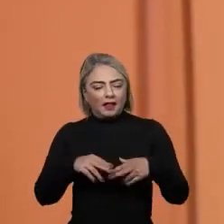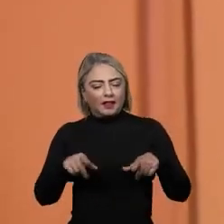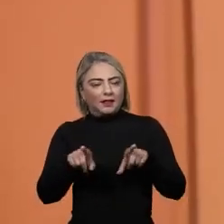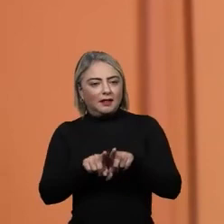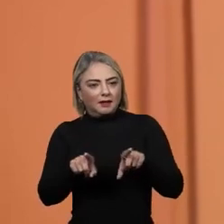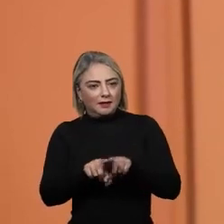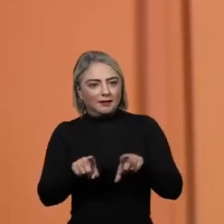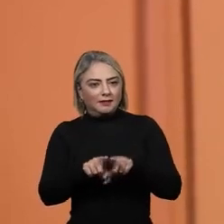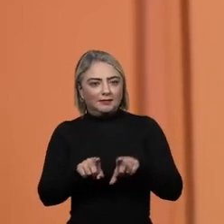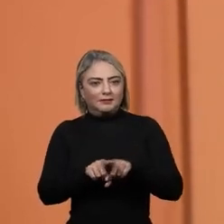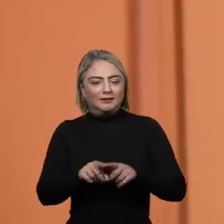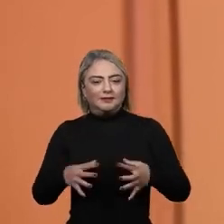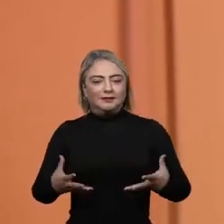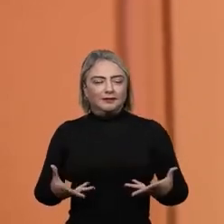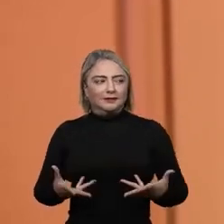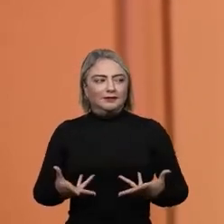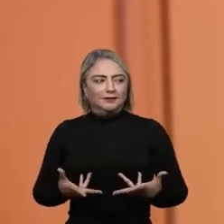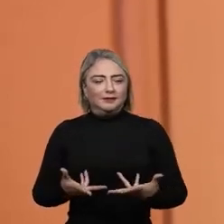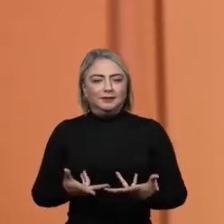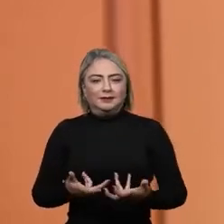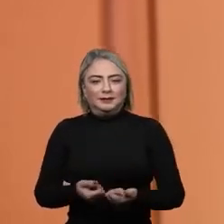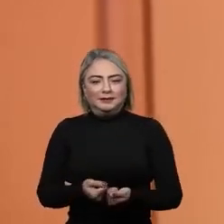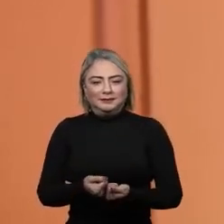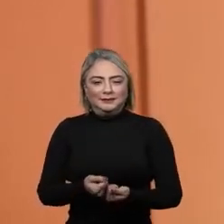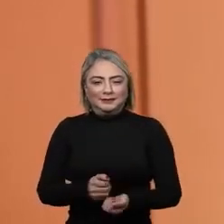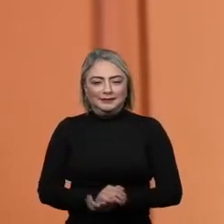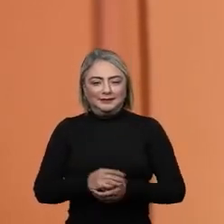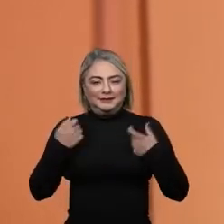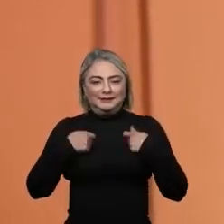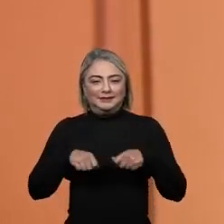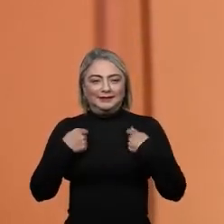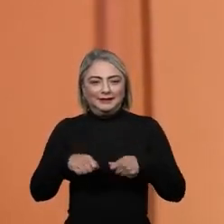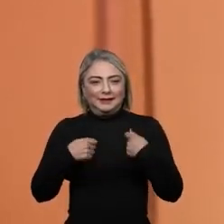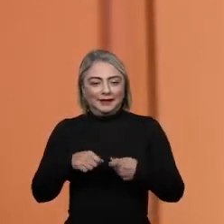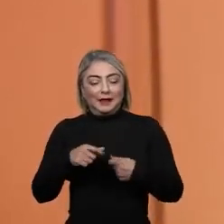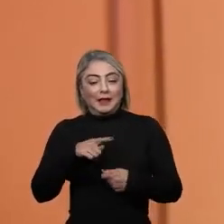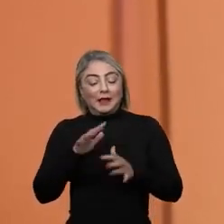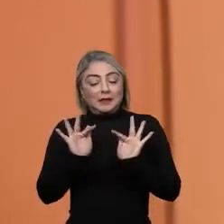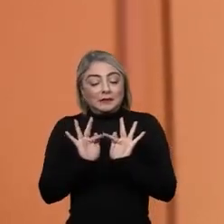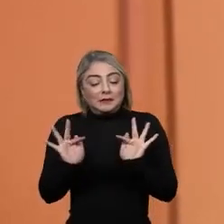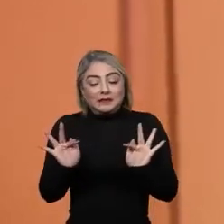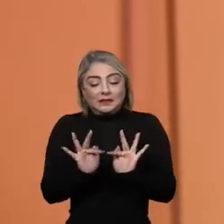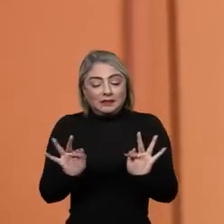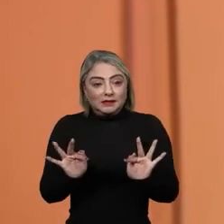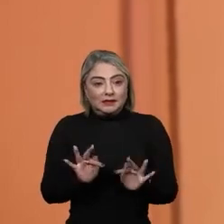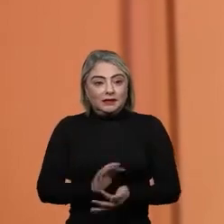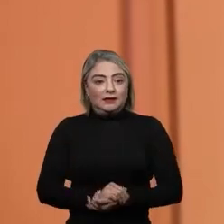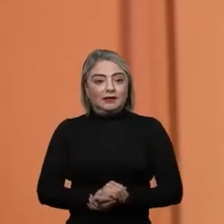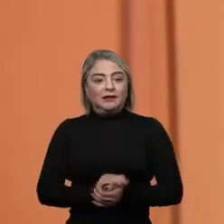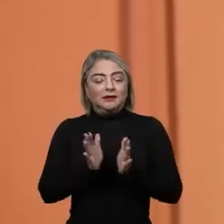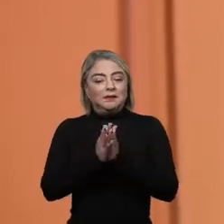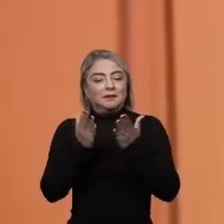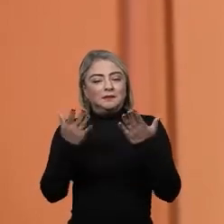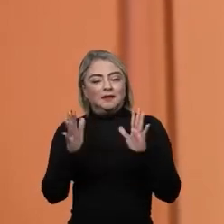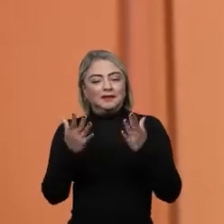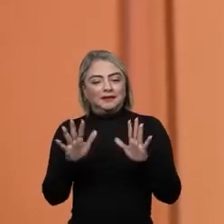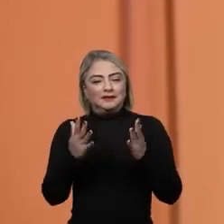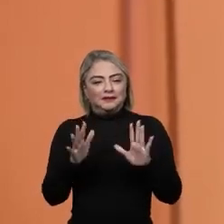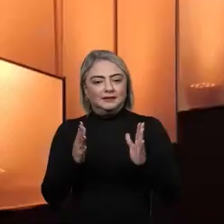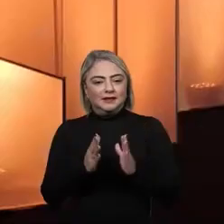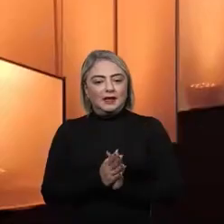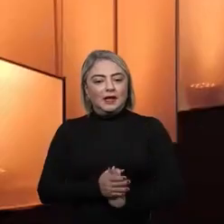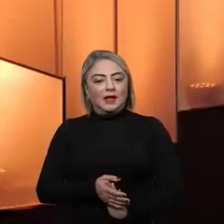sensacional e traz para isso, né? A necessidade de a gente ser simples. Parabéns. Queridos